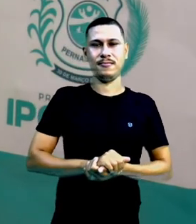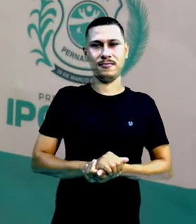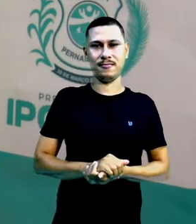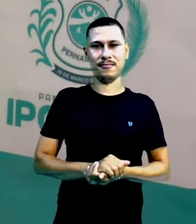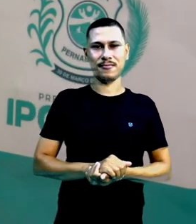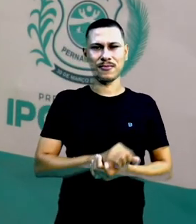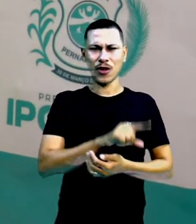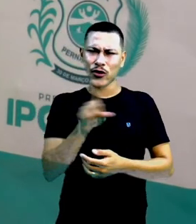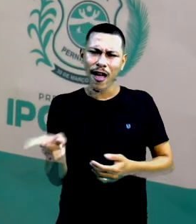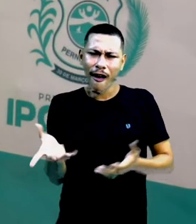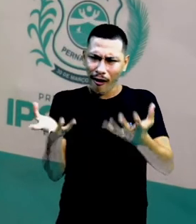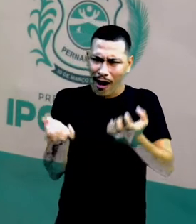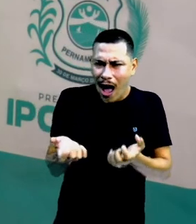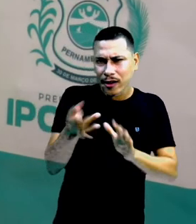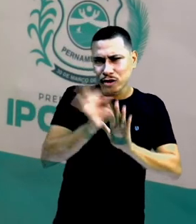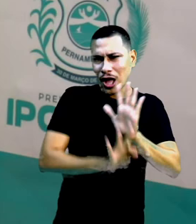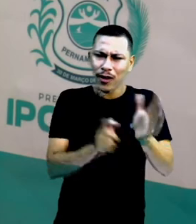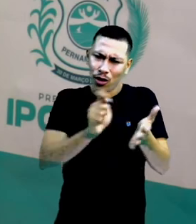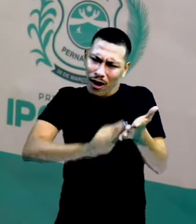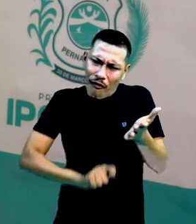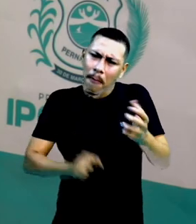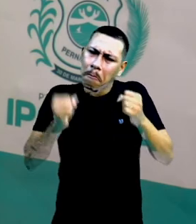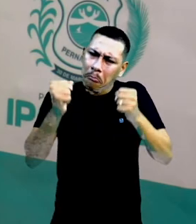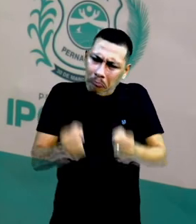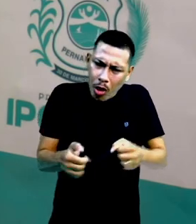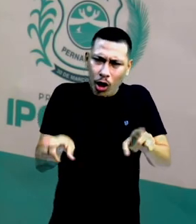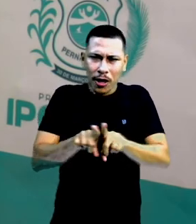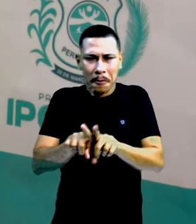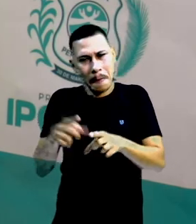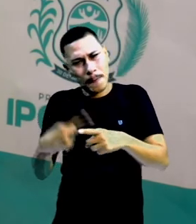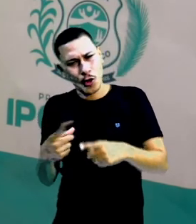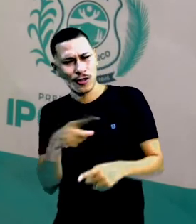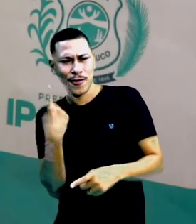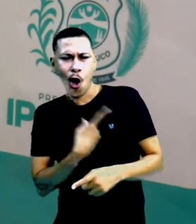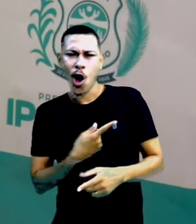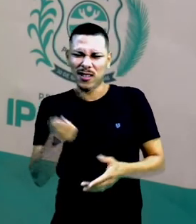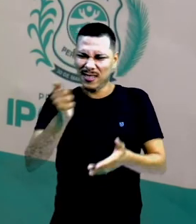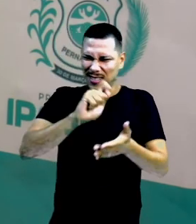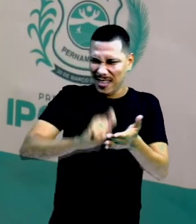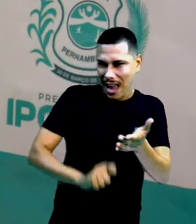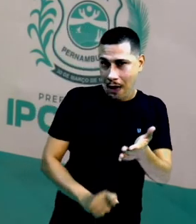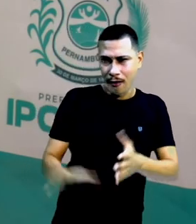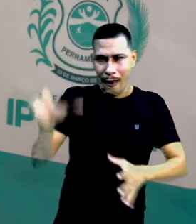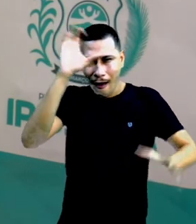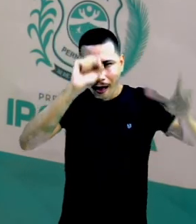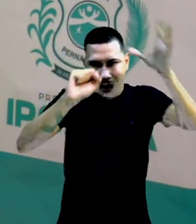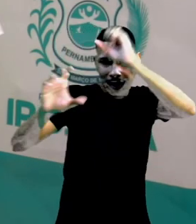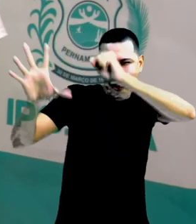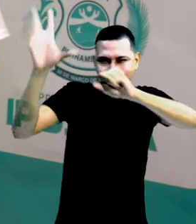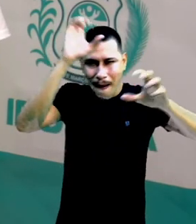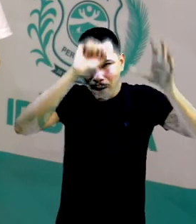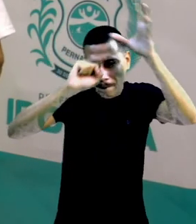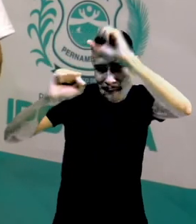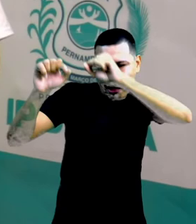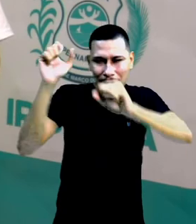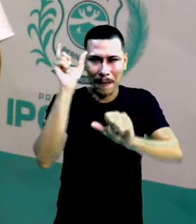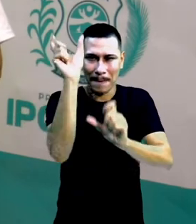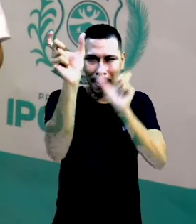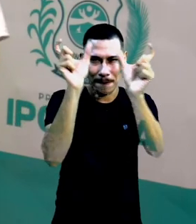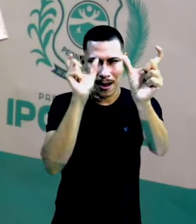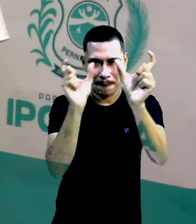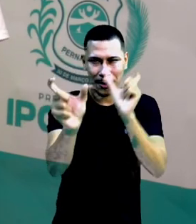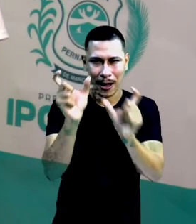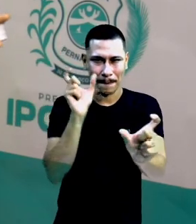Quem quiser escrever, escreve. Porque quanto mais a gente escreve, mais a gente aprende novas palavras e